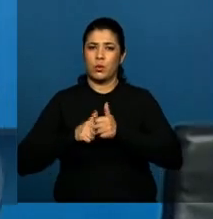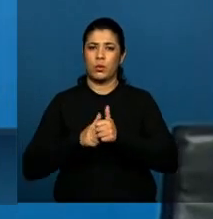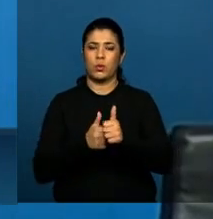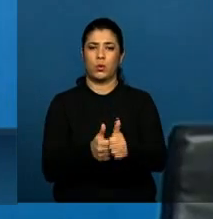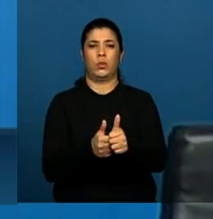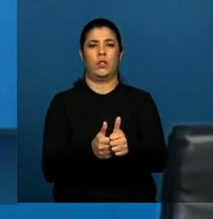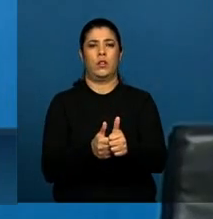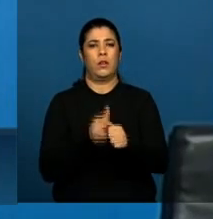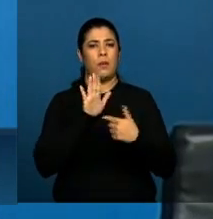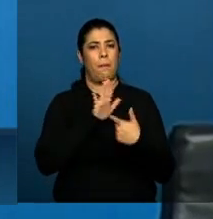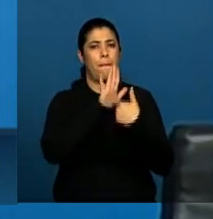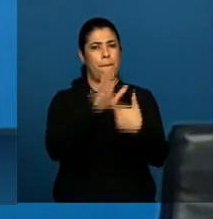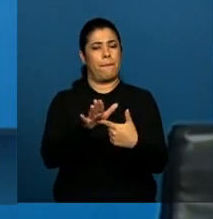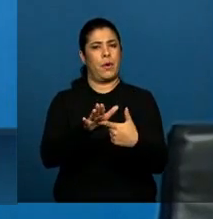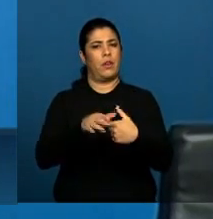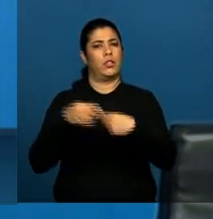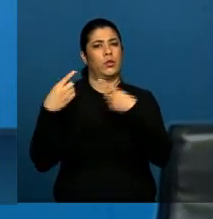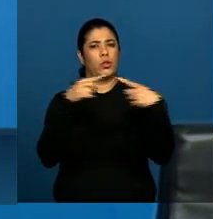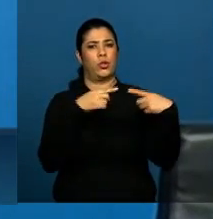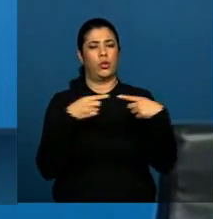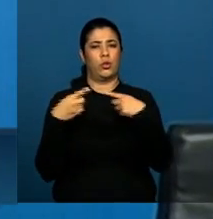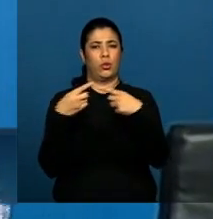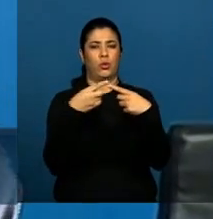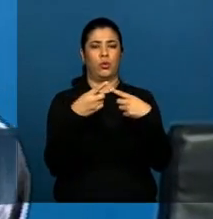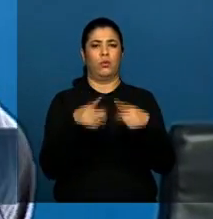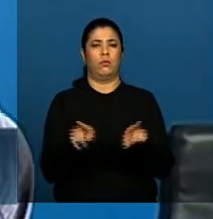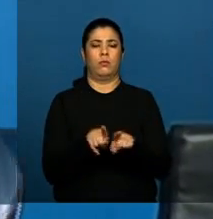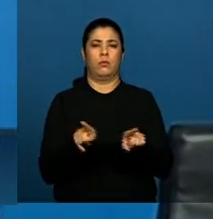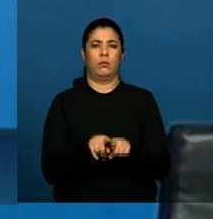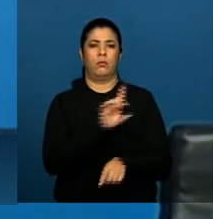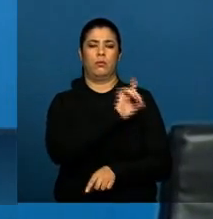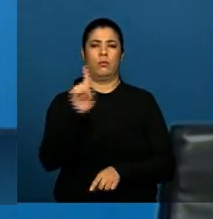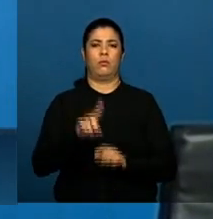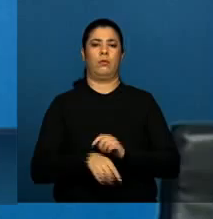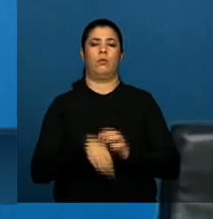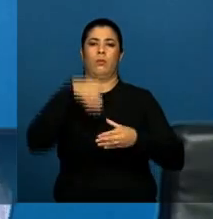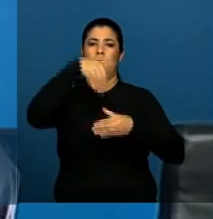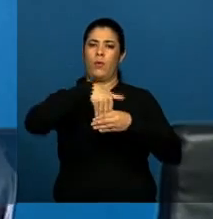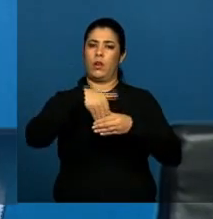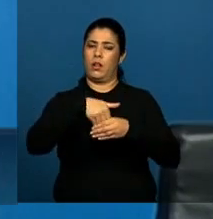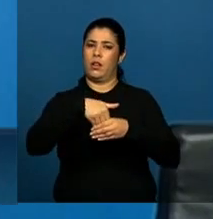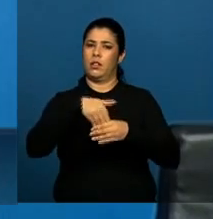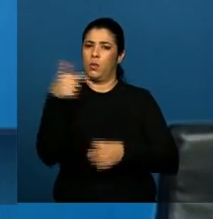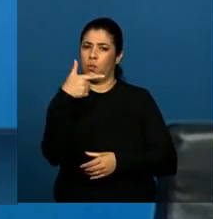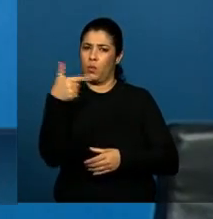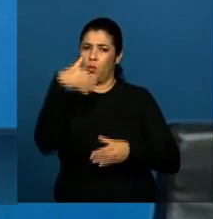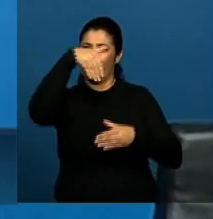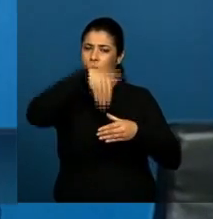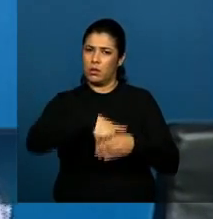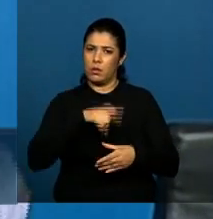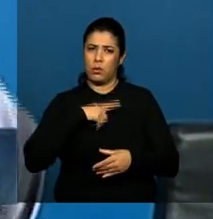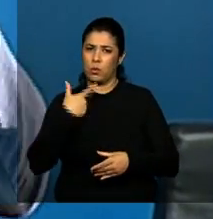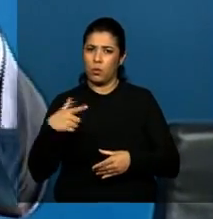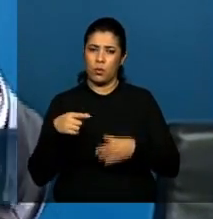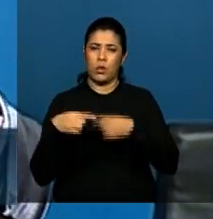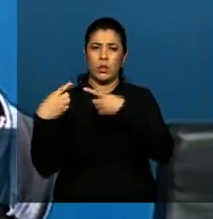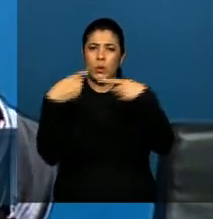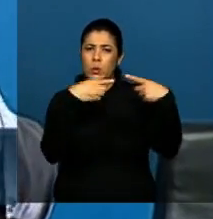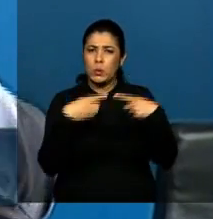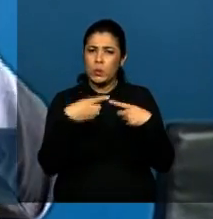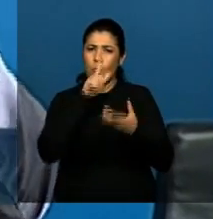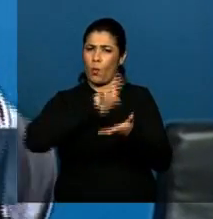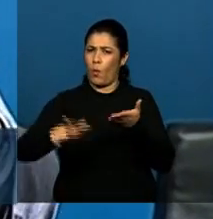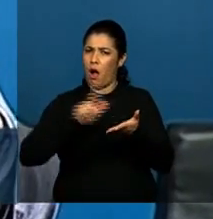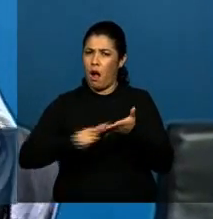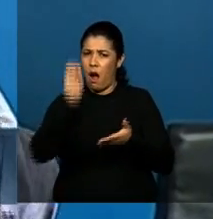aquele discurso de vitória da Presidenta Dilma no dia da eleição, no segundo turno, não era um discurso vazio. Ela falava em diálogo,